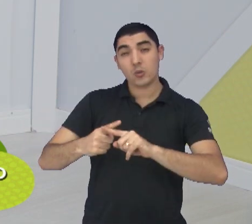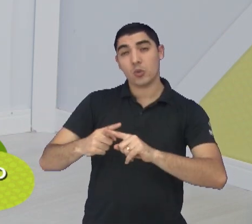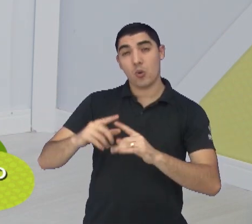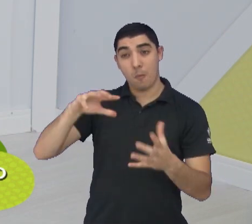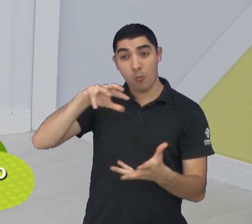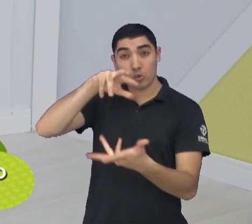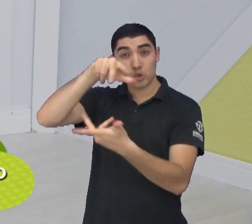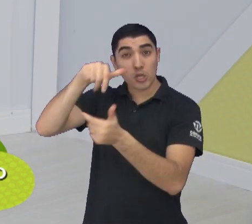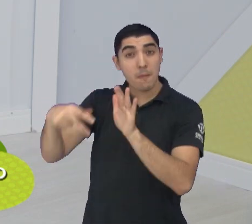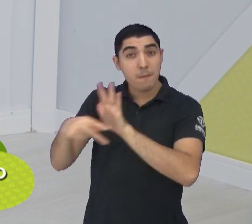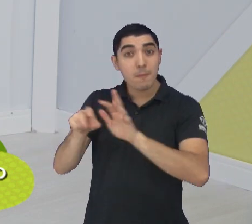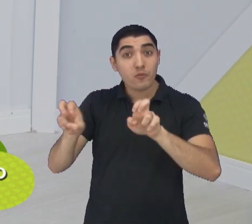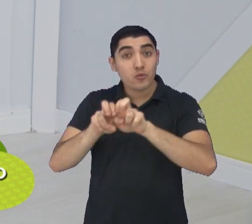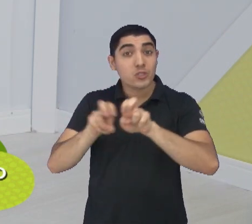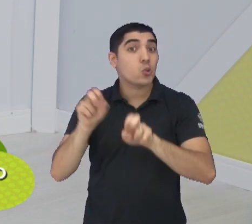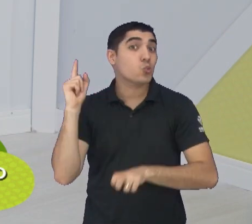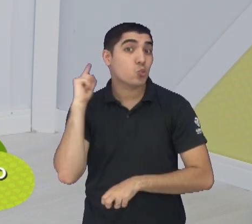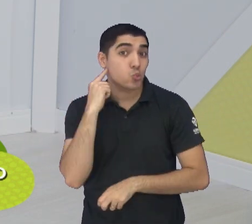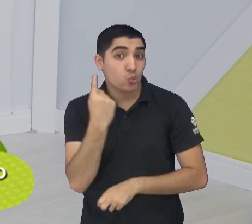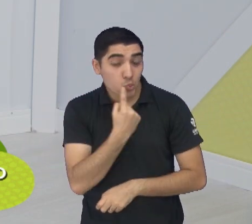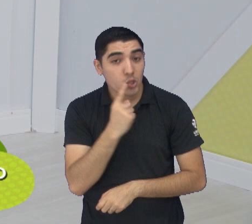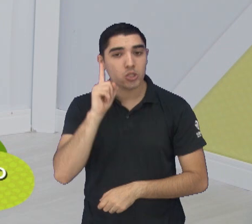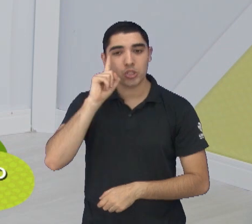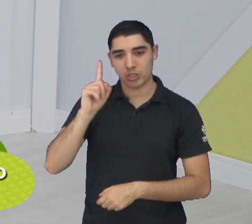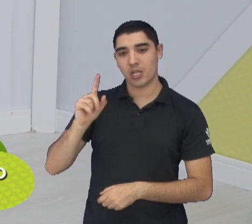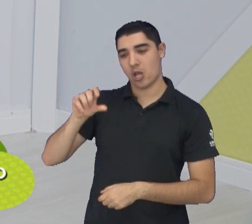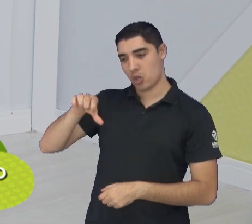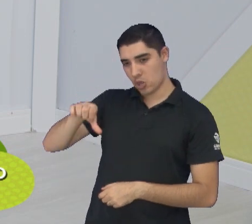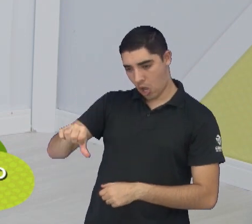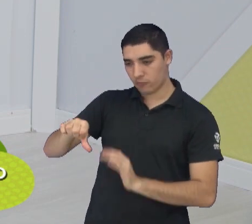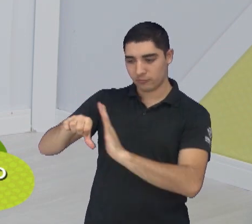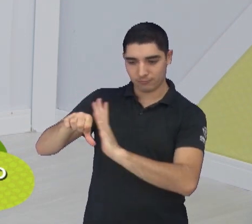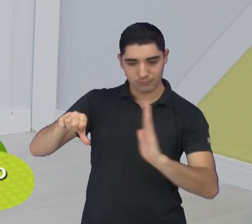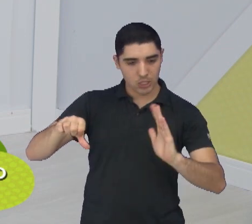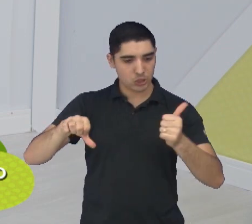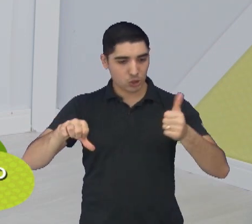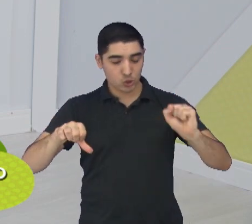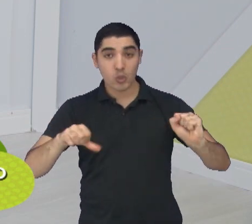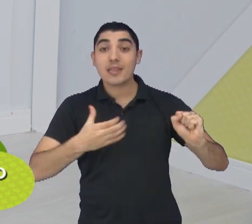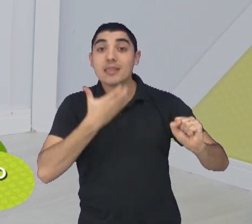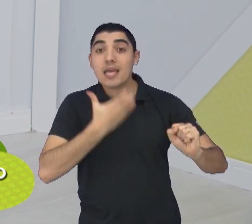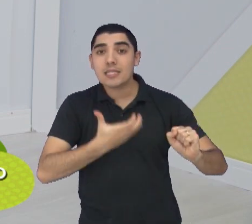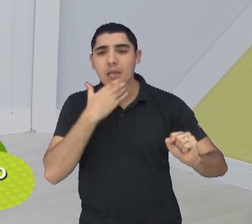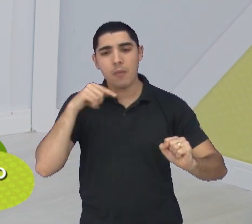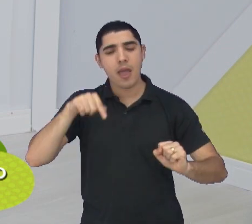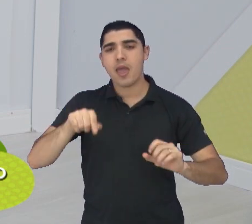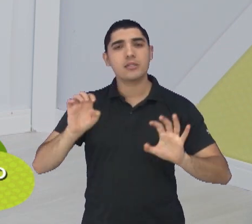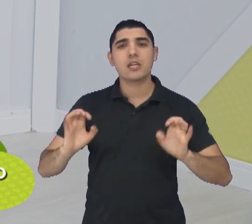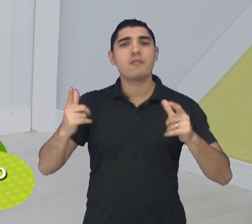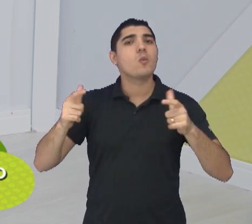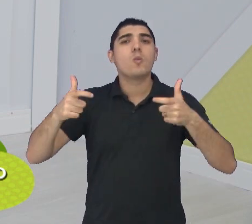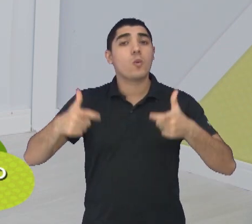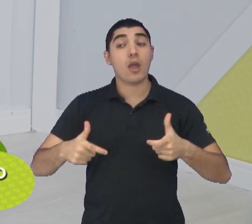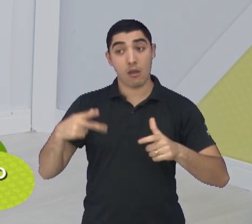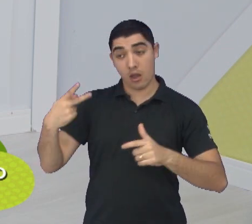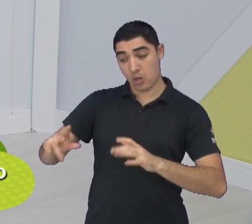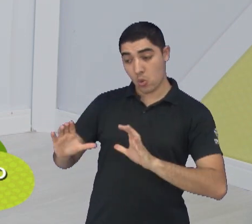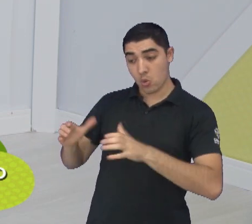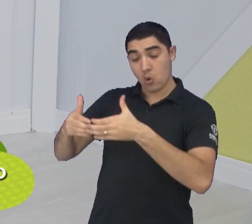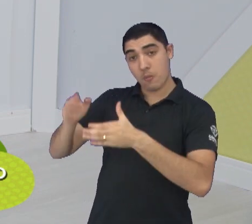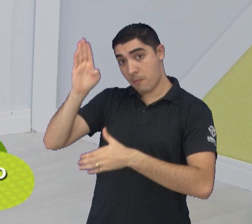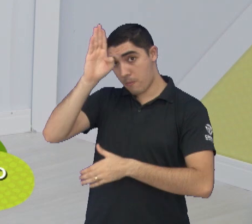Futsal de Surdos entre os dias 9 e 18 de novembro. O evento é realizado aí pela Confederação Brasileira de